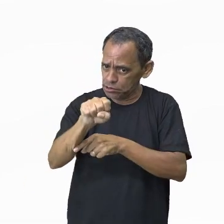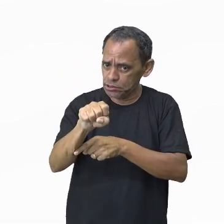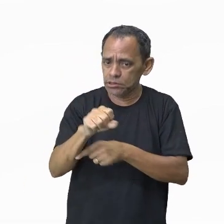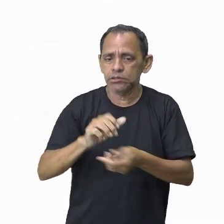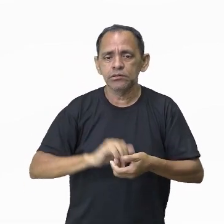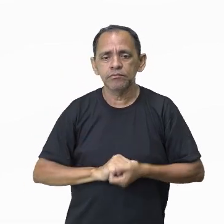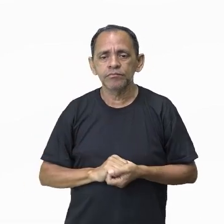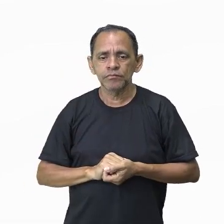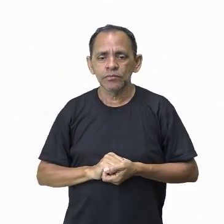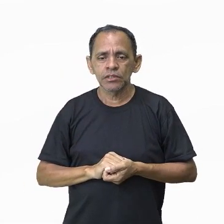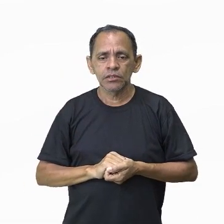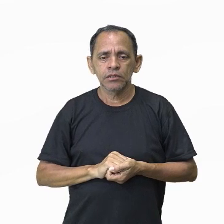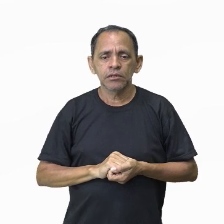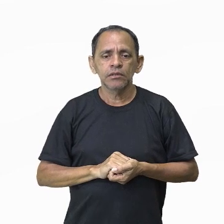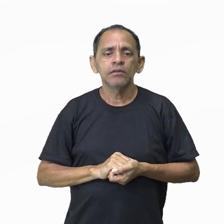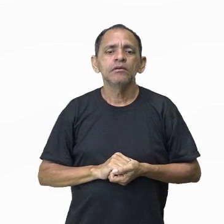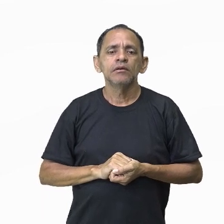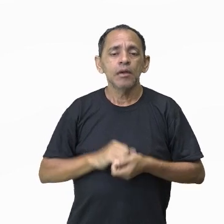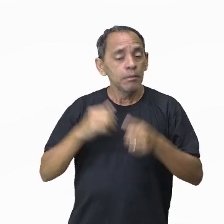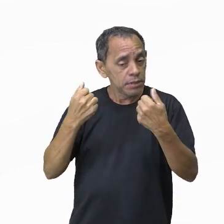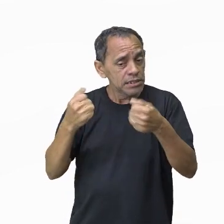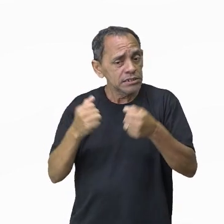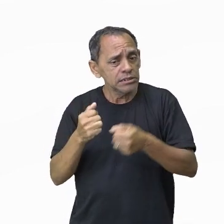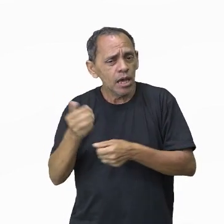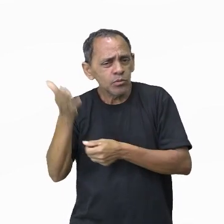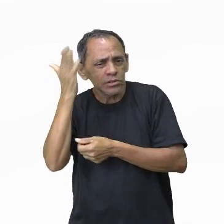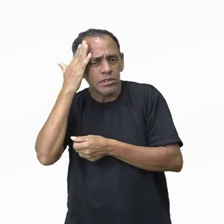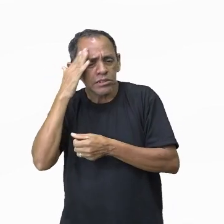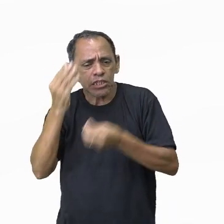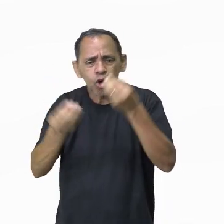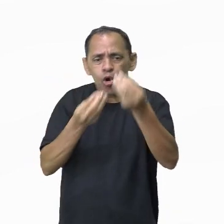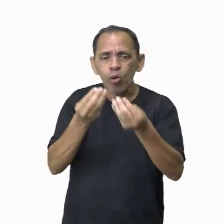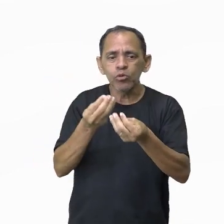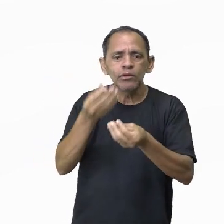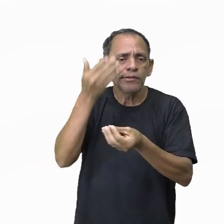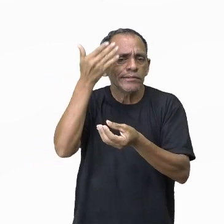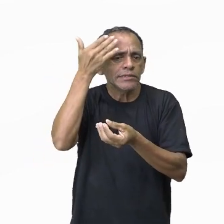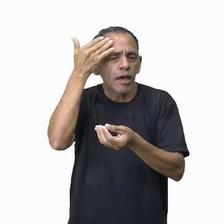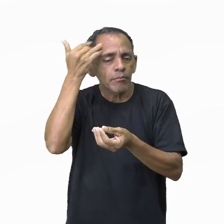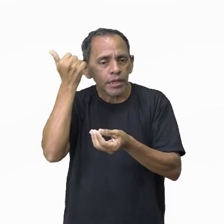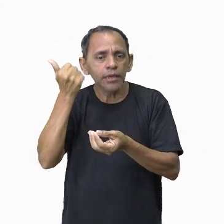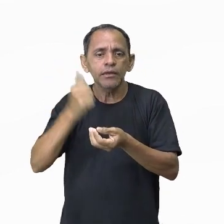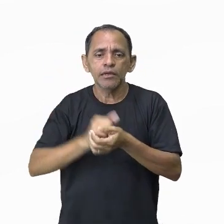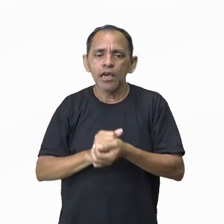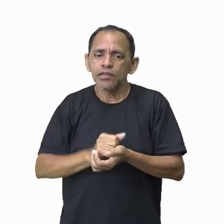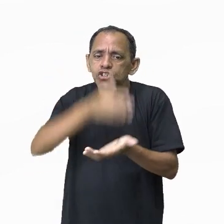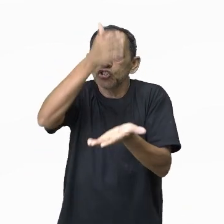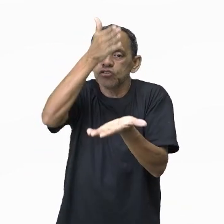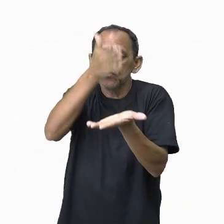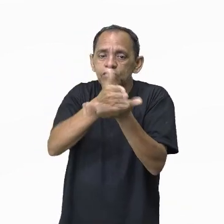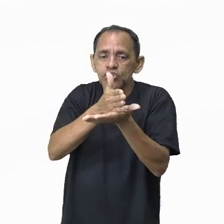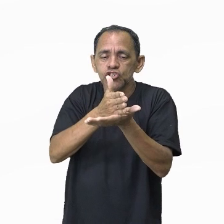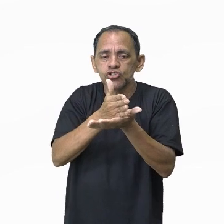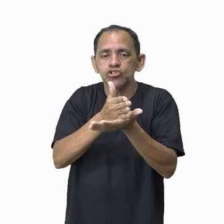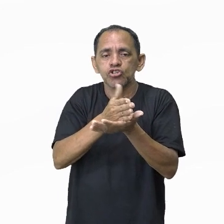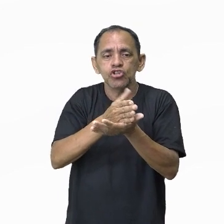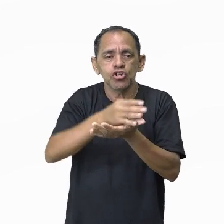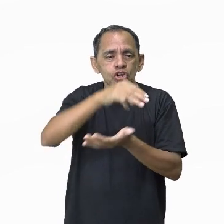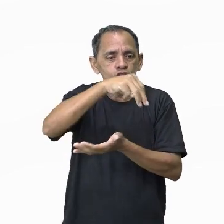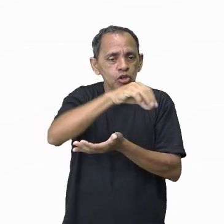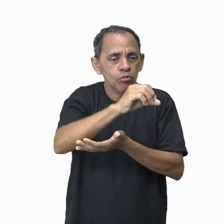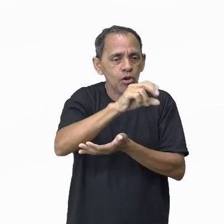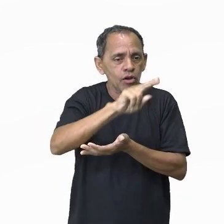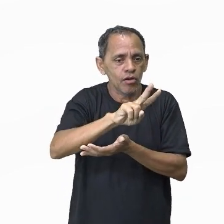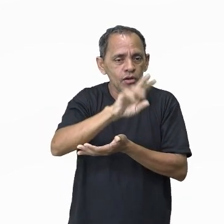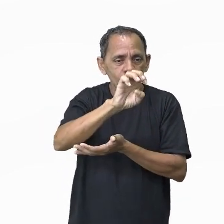entender melhor, olha só, a cartela continua dizendo para a gente, a saber, eles se dividem em bens móveis, né? Que são